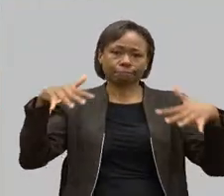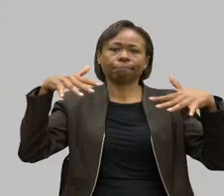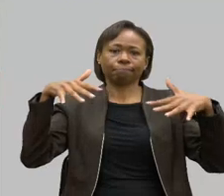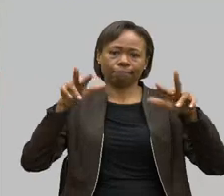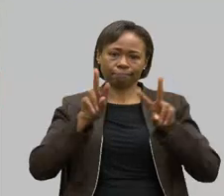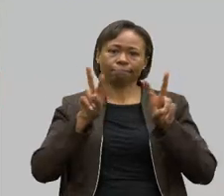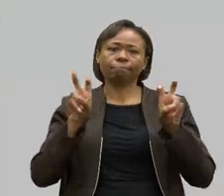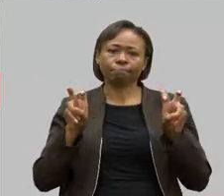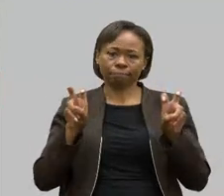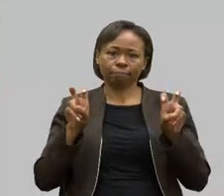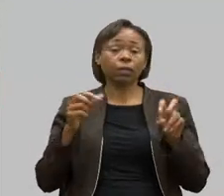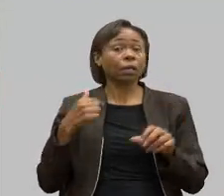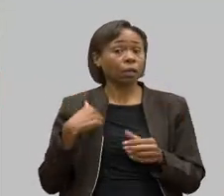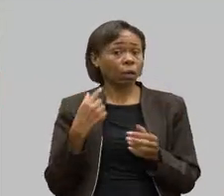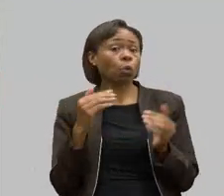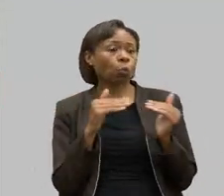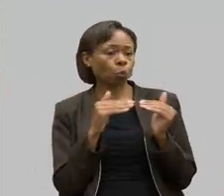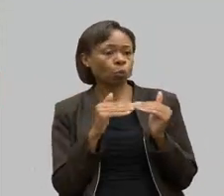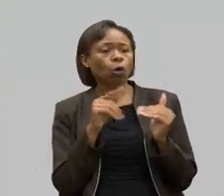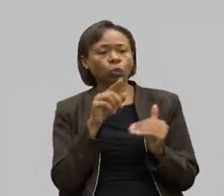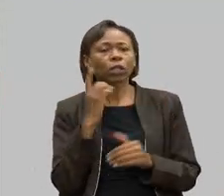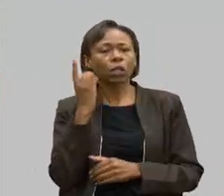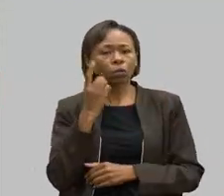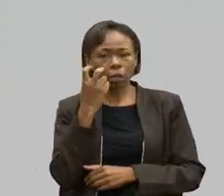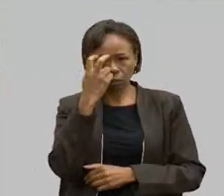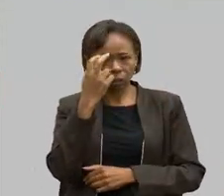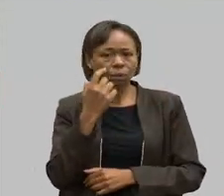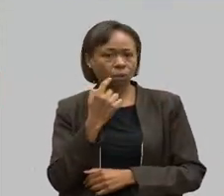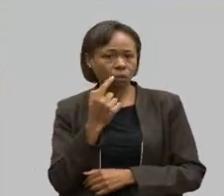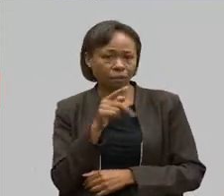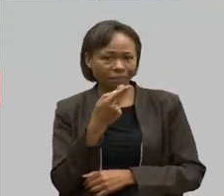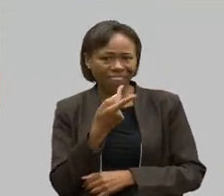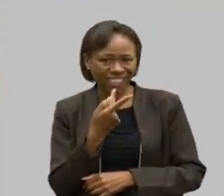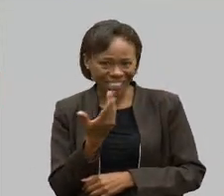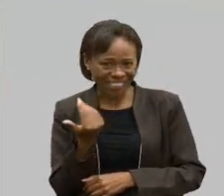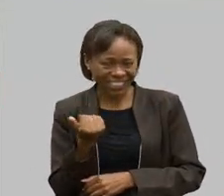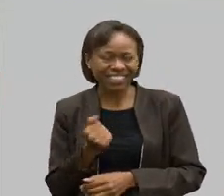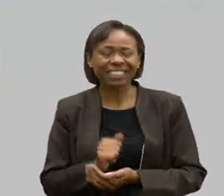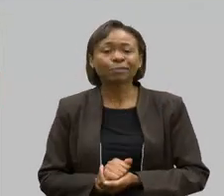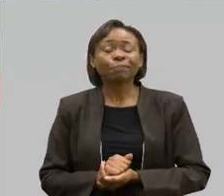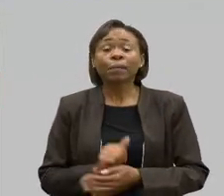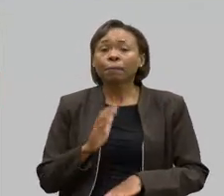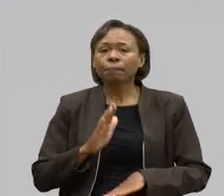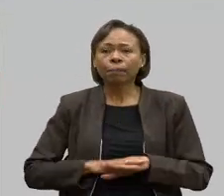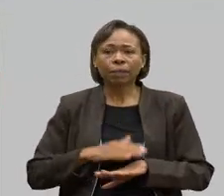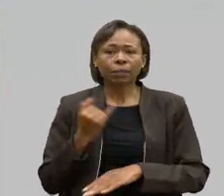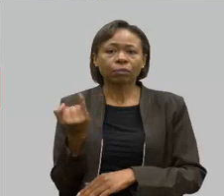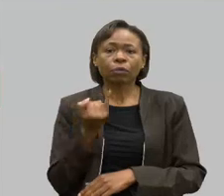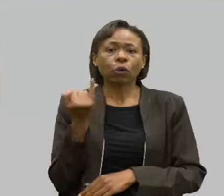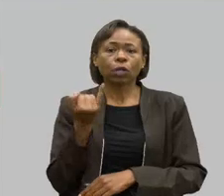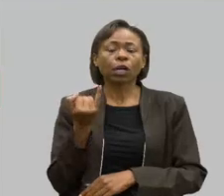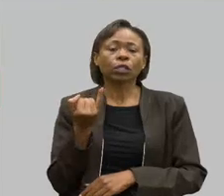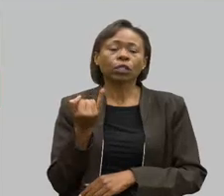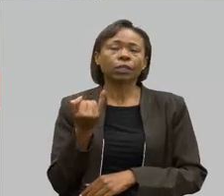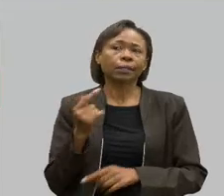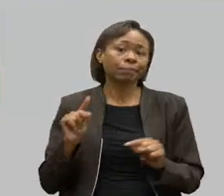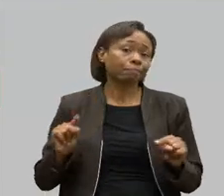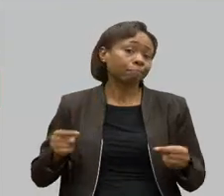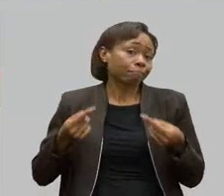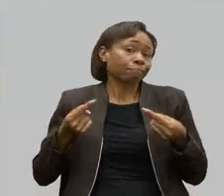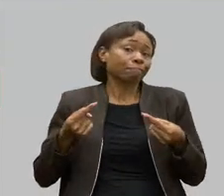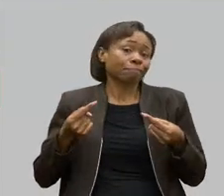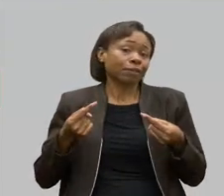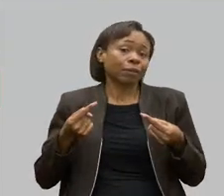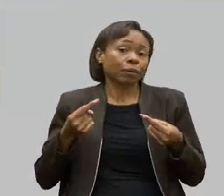concordo com a fala do senhor, deputado Zé Guilherme, que talvez o mais importante hoje o nosso grande desafio seja a